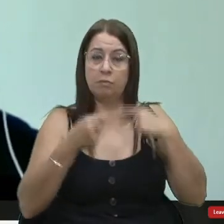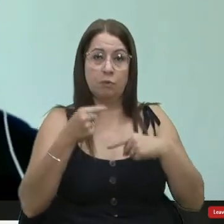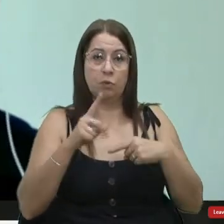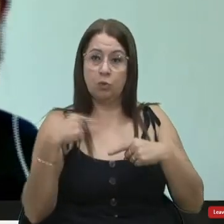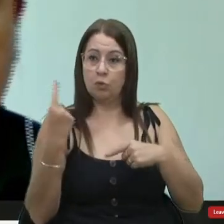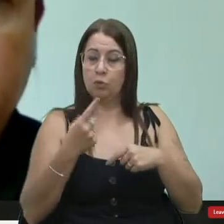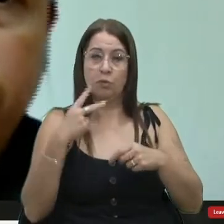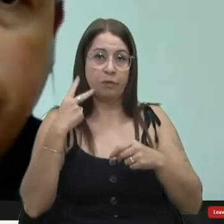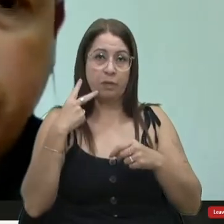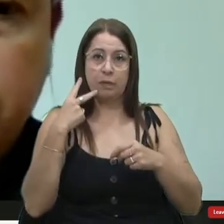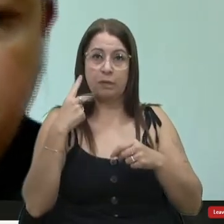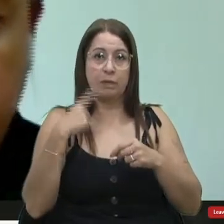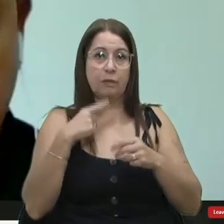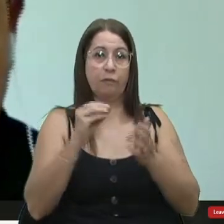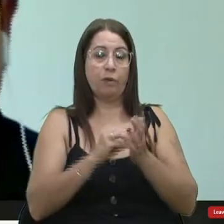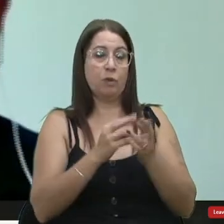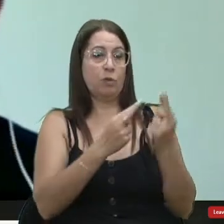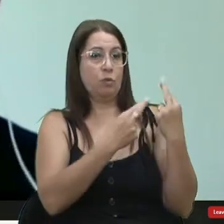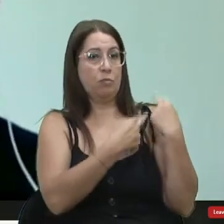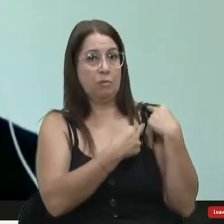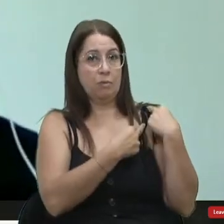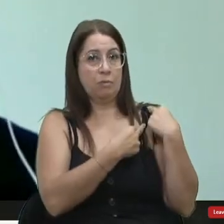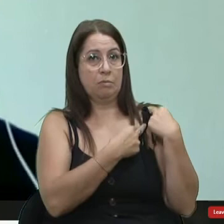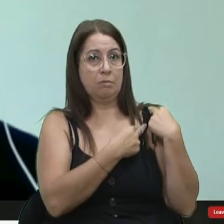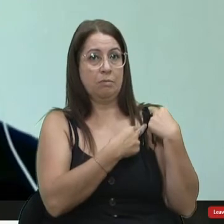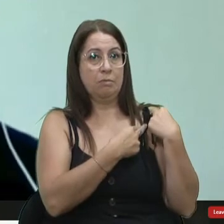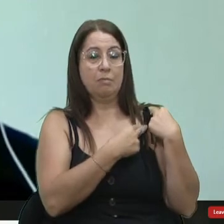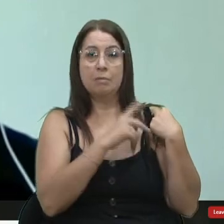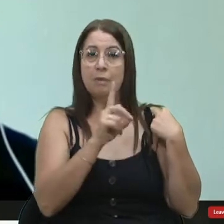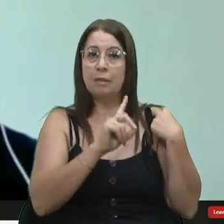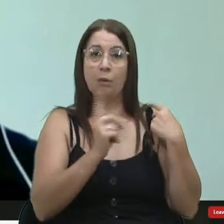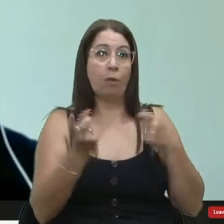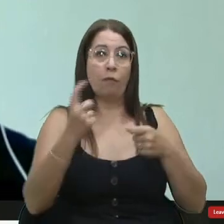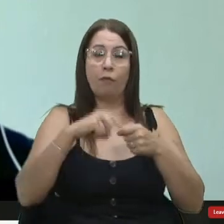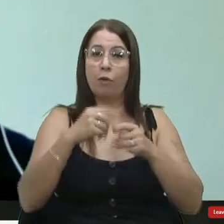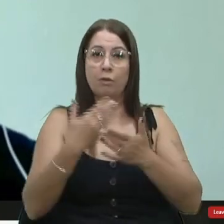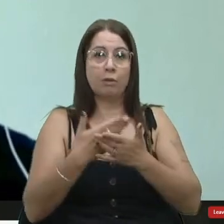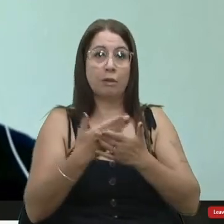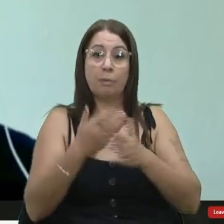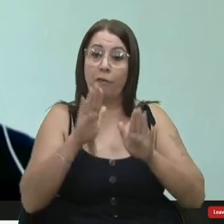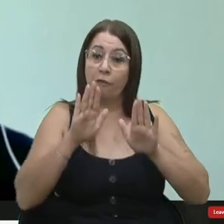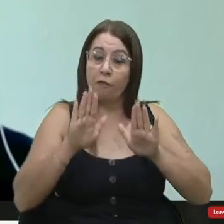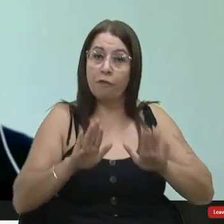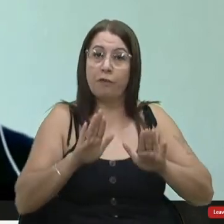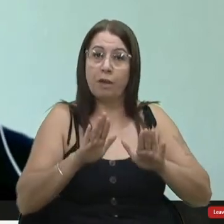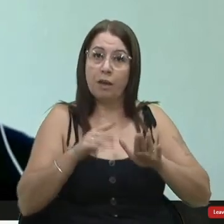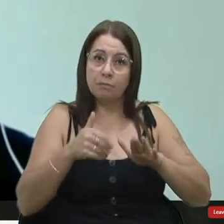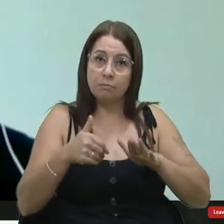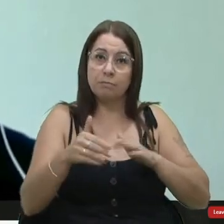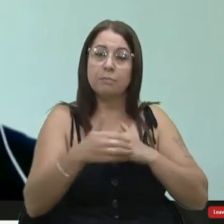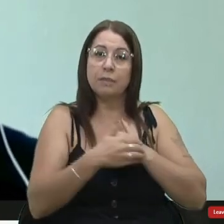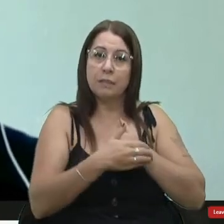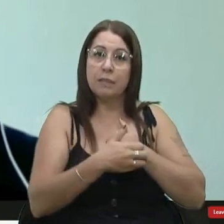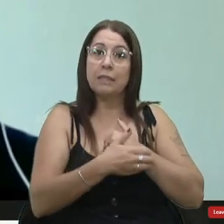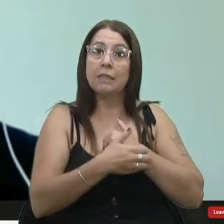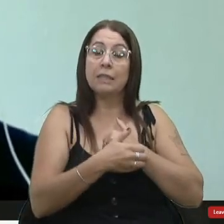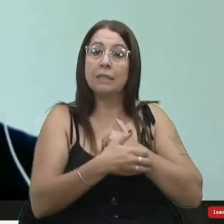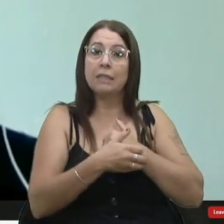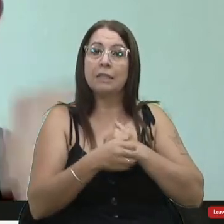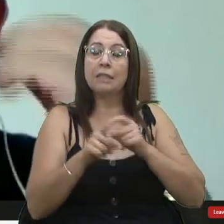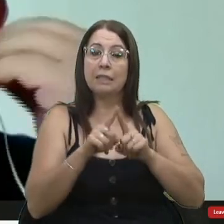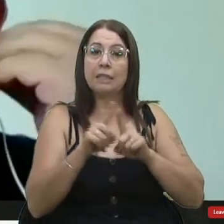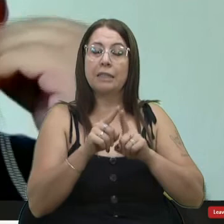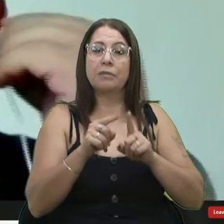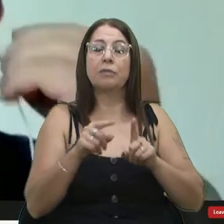vereadores estamos com irresponsabilidade de quem quer, não é só a volta mas a permanência onde uma juíza retirou,